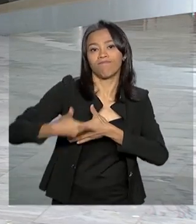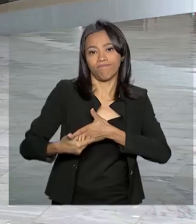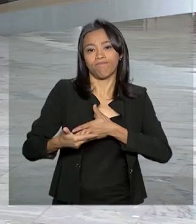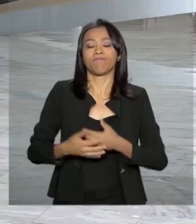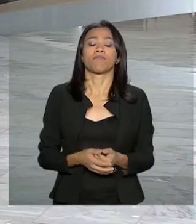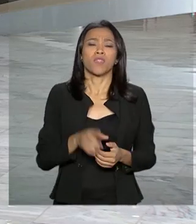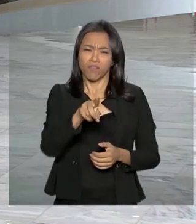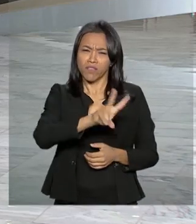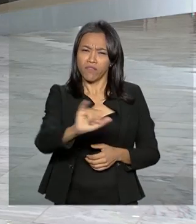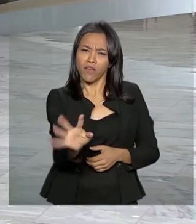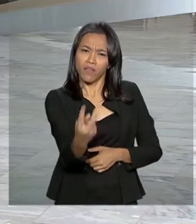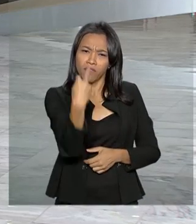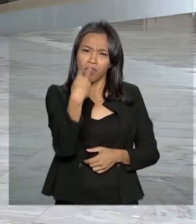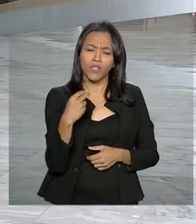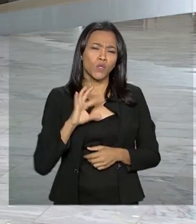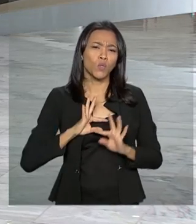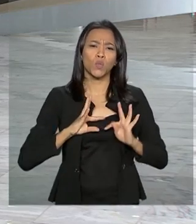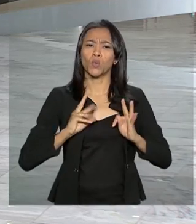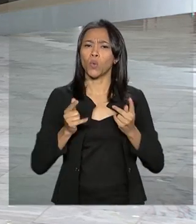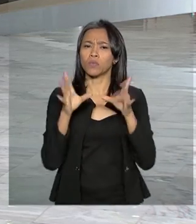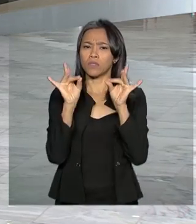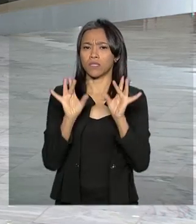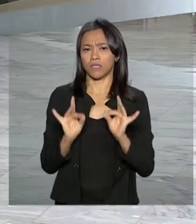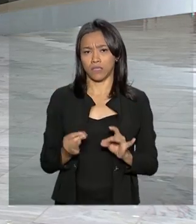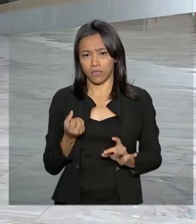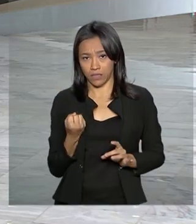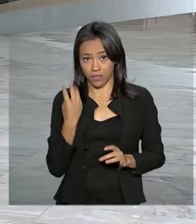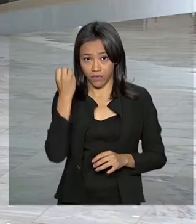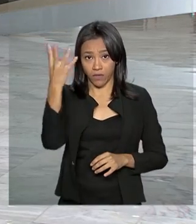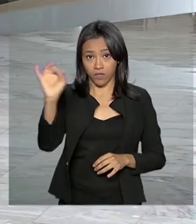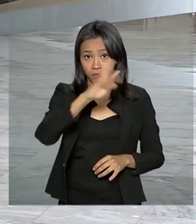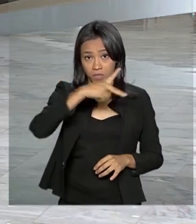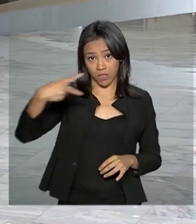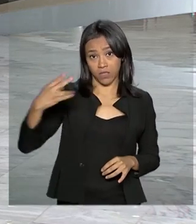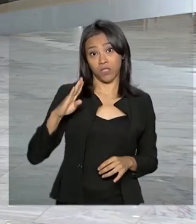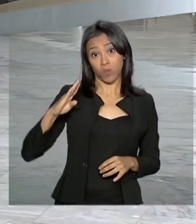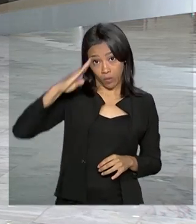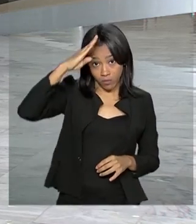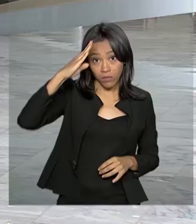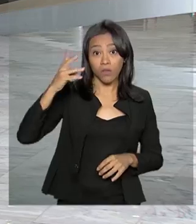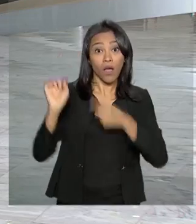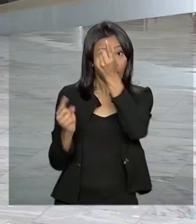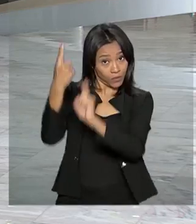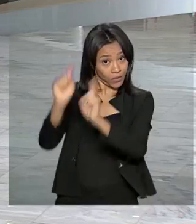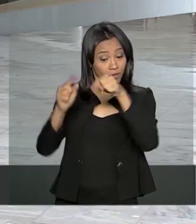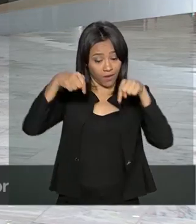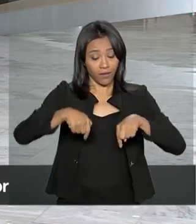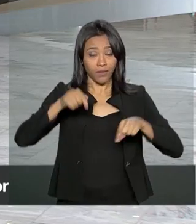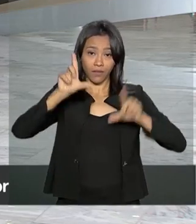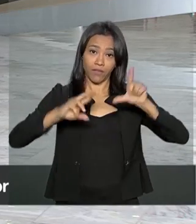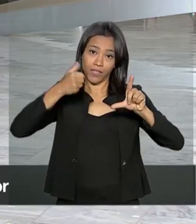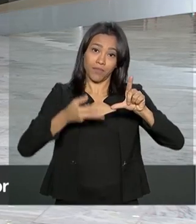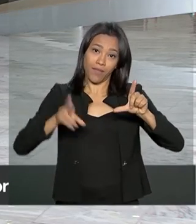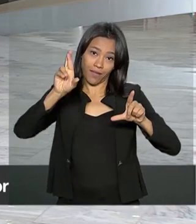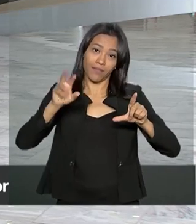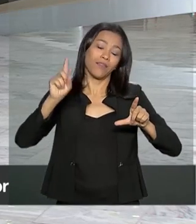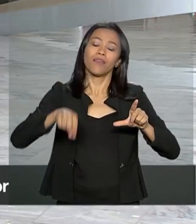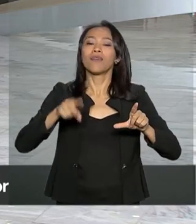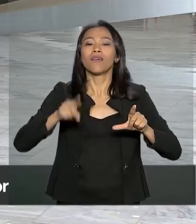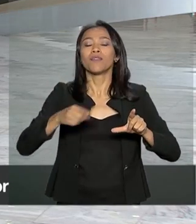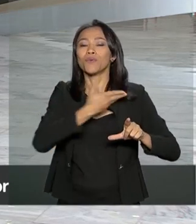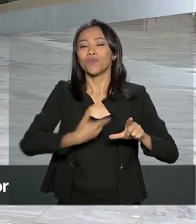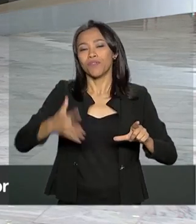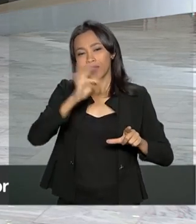acompanhar todos os detalhes desta viagem do presidente Jair Bolsonaro ao Chile, aqui na NBR, a TV do Governo Federal